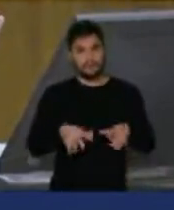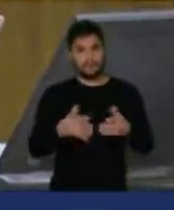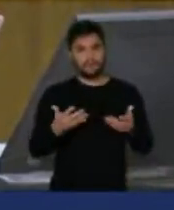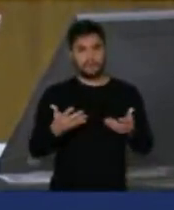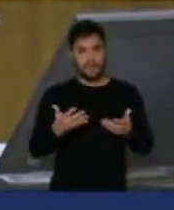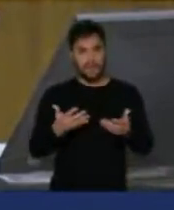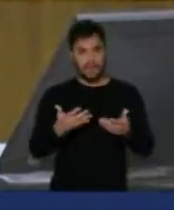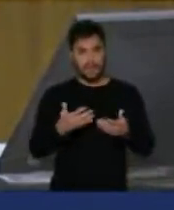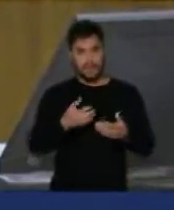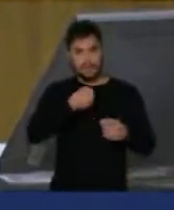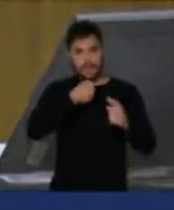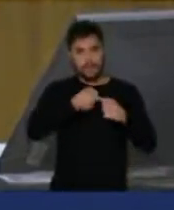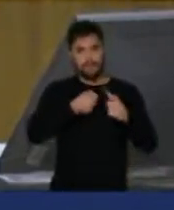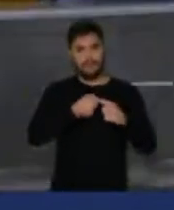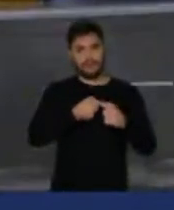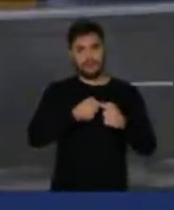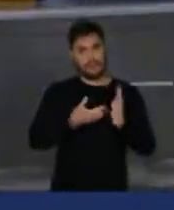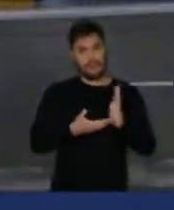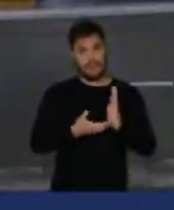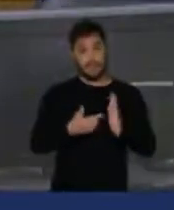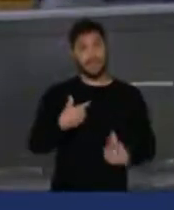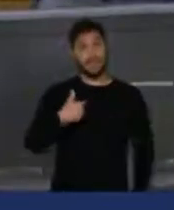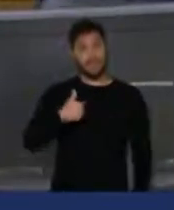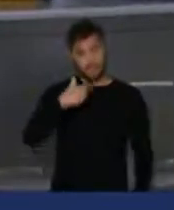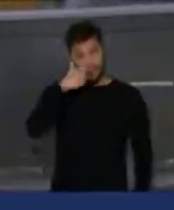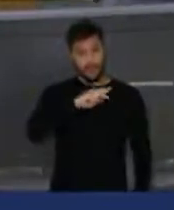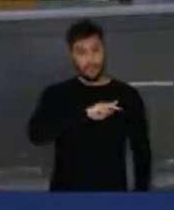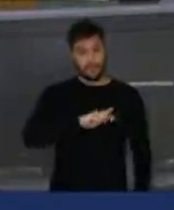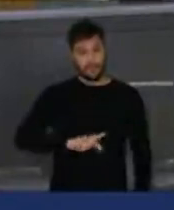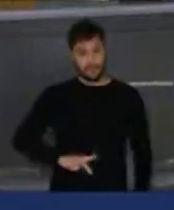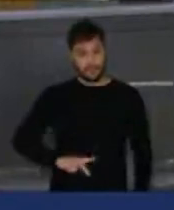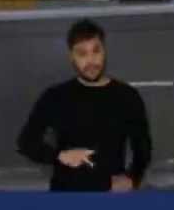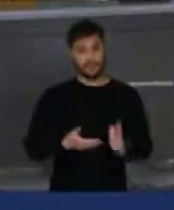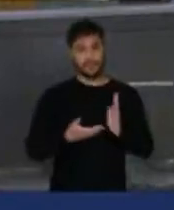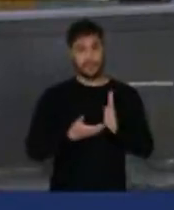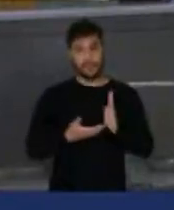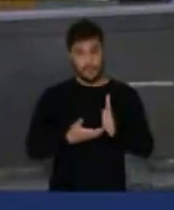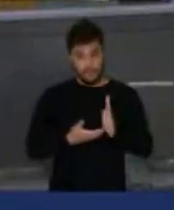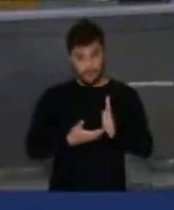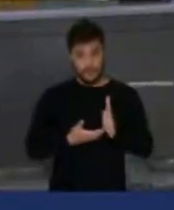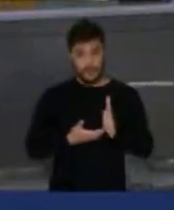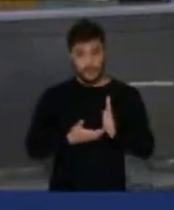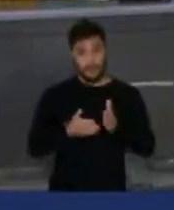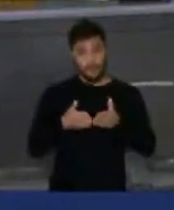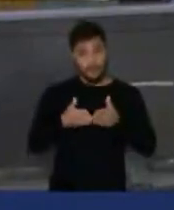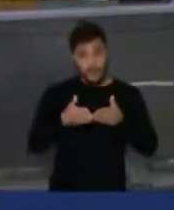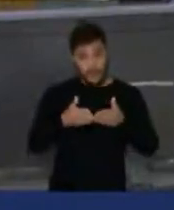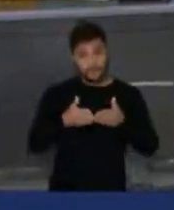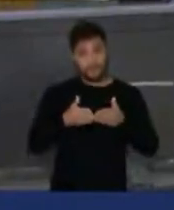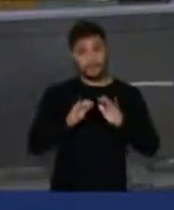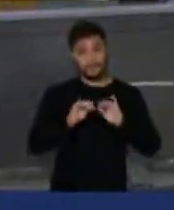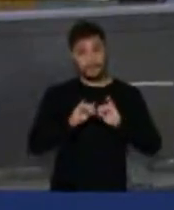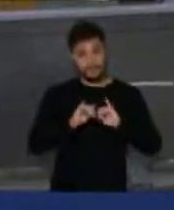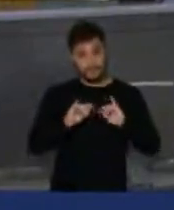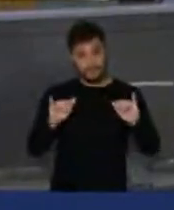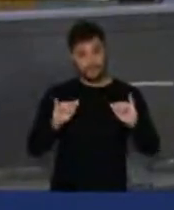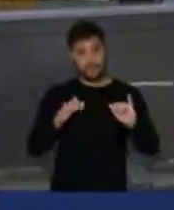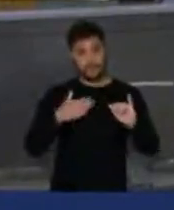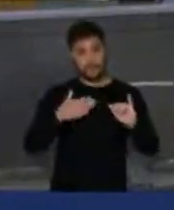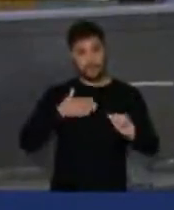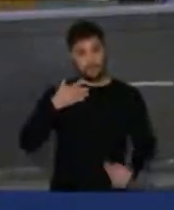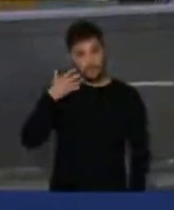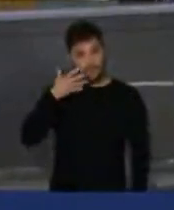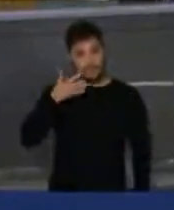Estou aqui na presidência dessa mesa e deixarei registrado e peço que registre o meu pronunciamento aqui